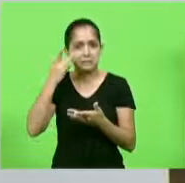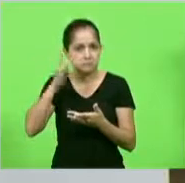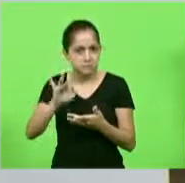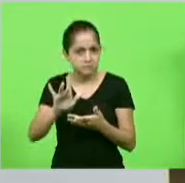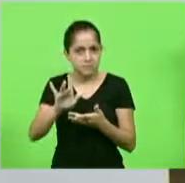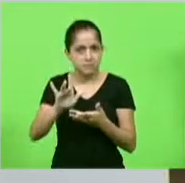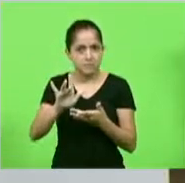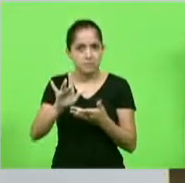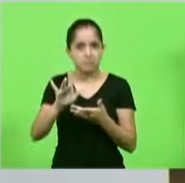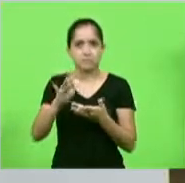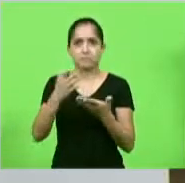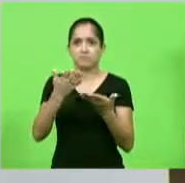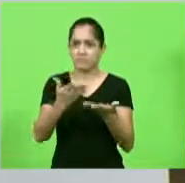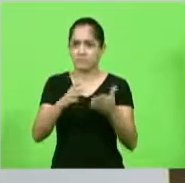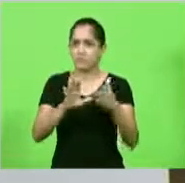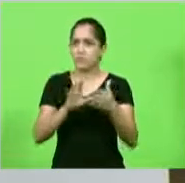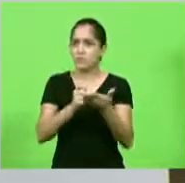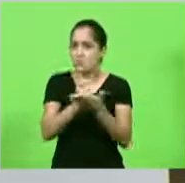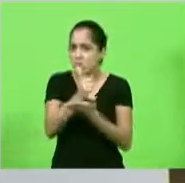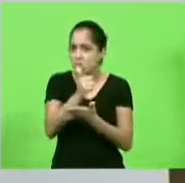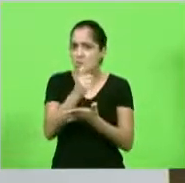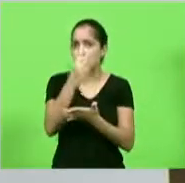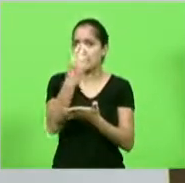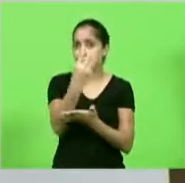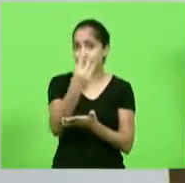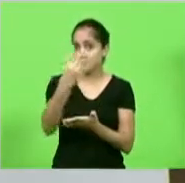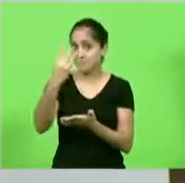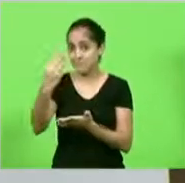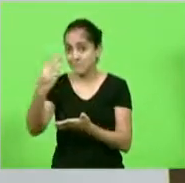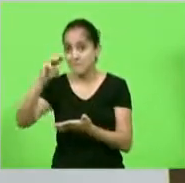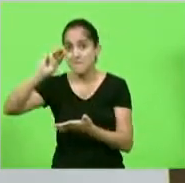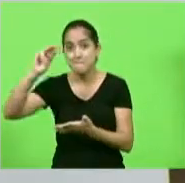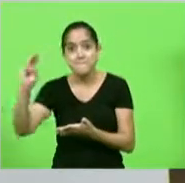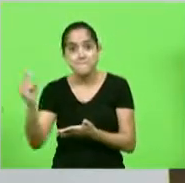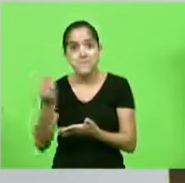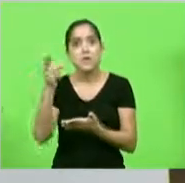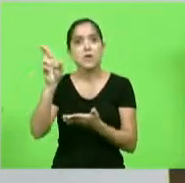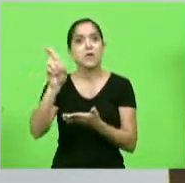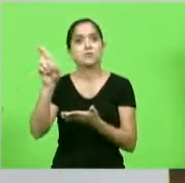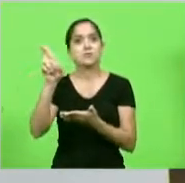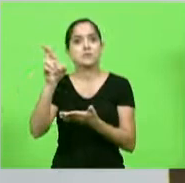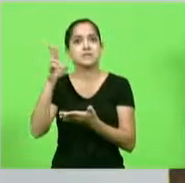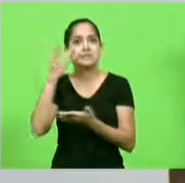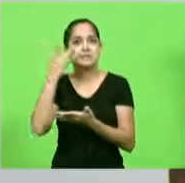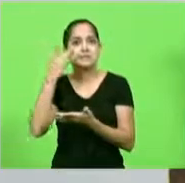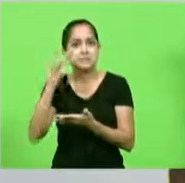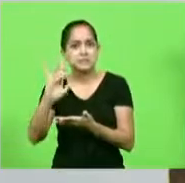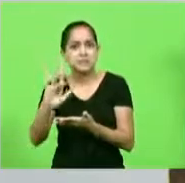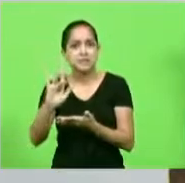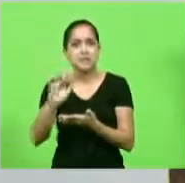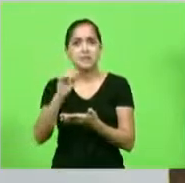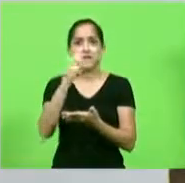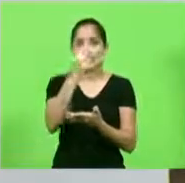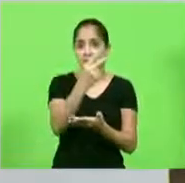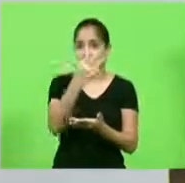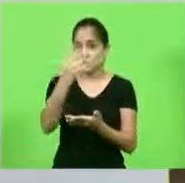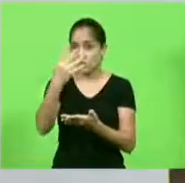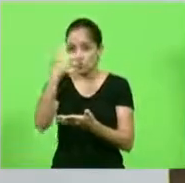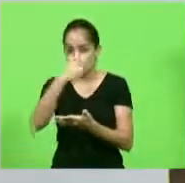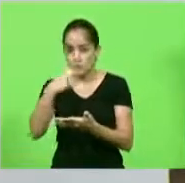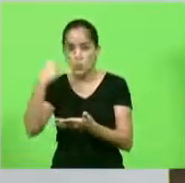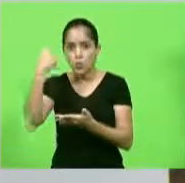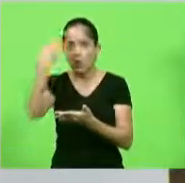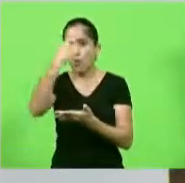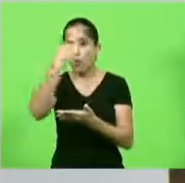sabe de uma compra de 33 milhões de reais feitas em 24 horas